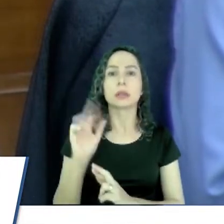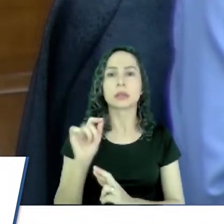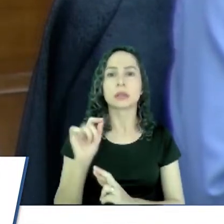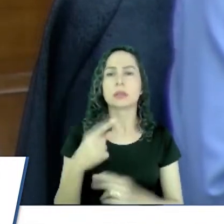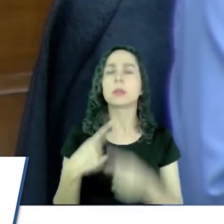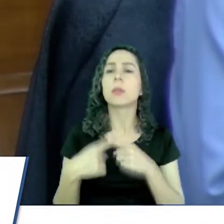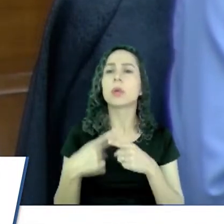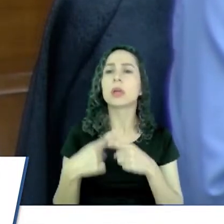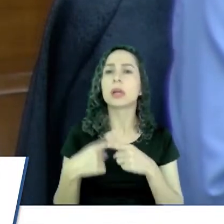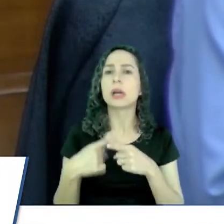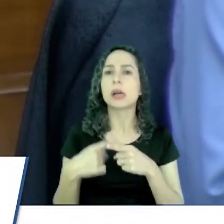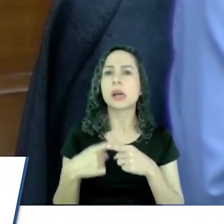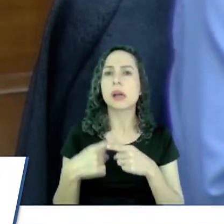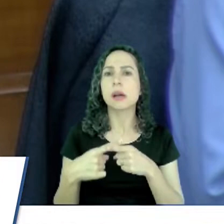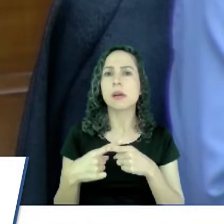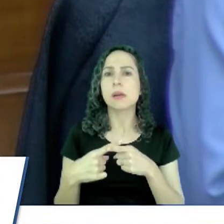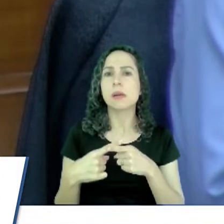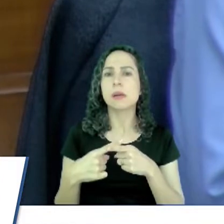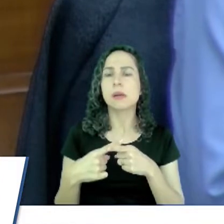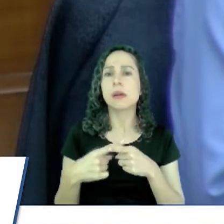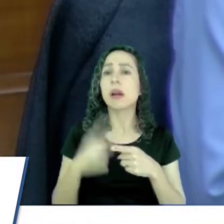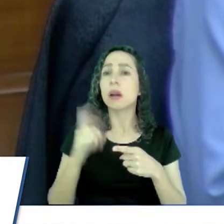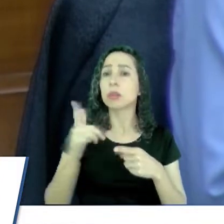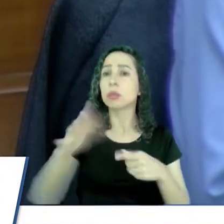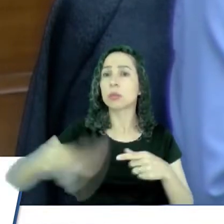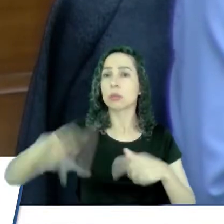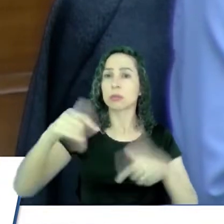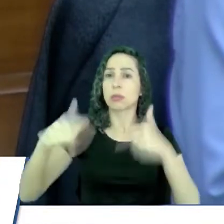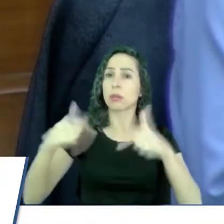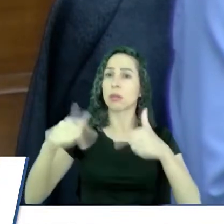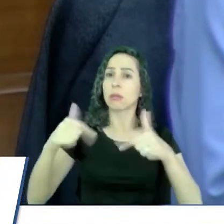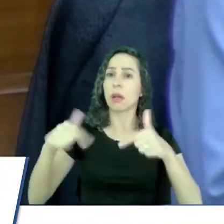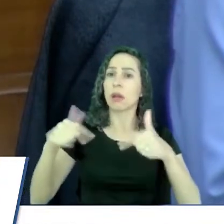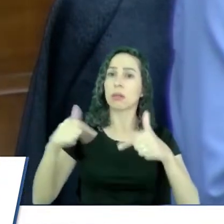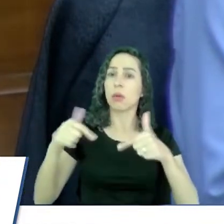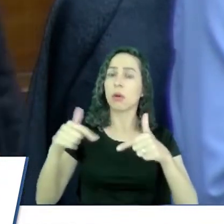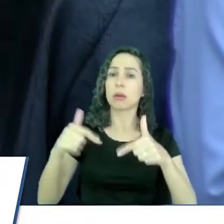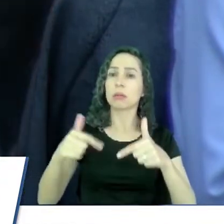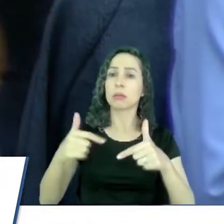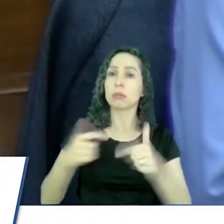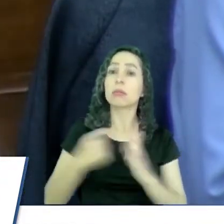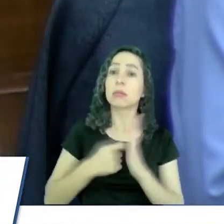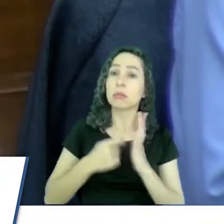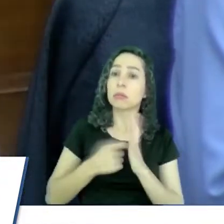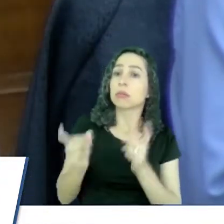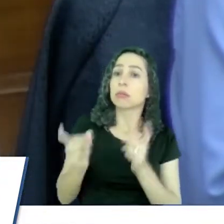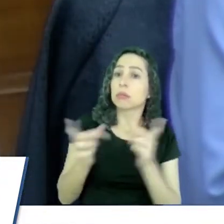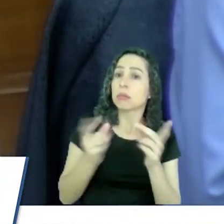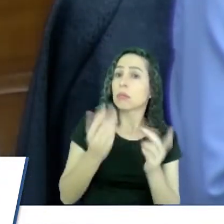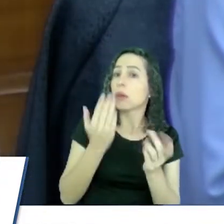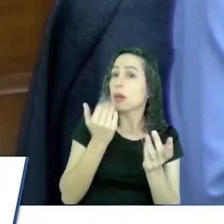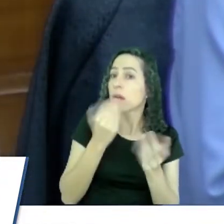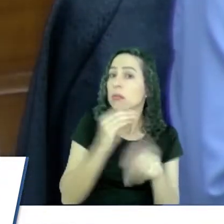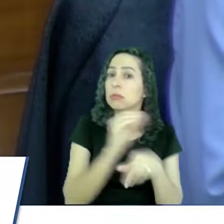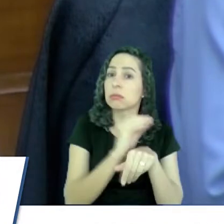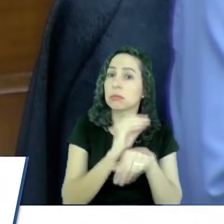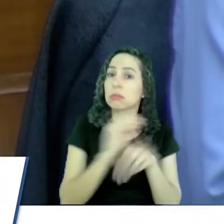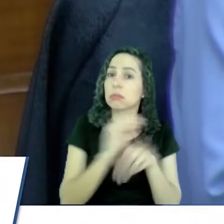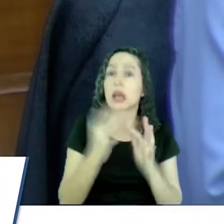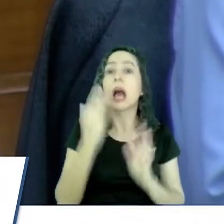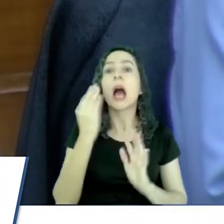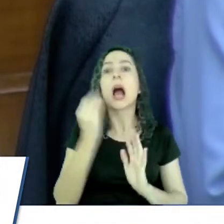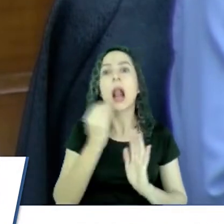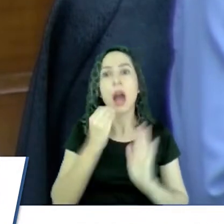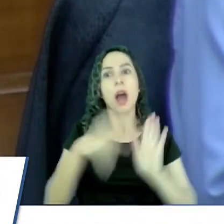porque são trabalhadores que estão ali tentando o seu ganha-pão. É claro que a lei tem que ser cumprida,